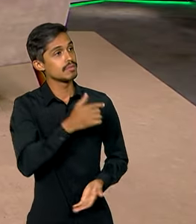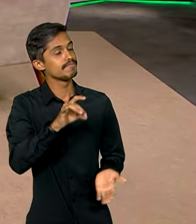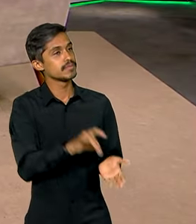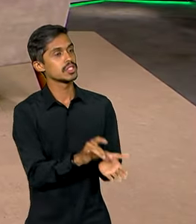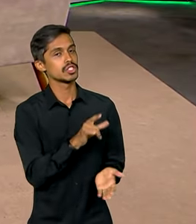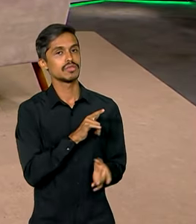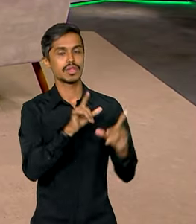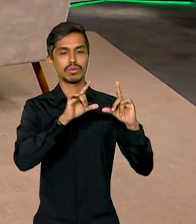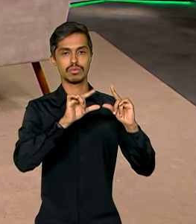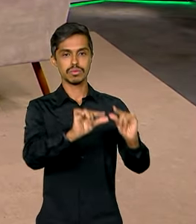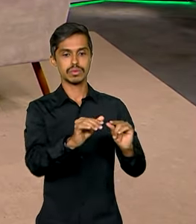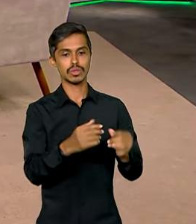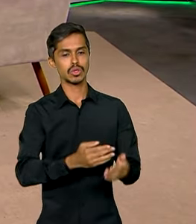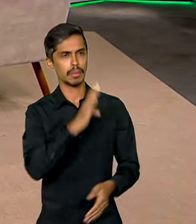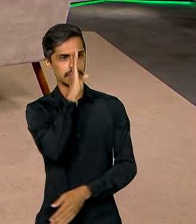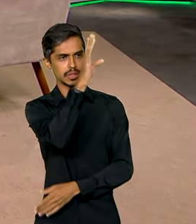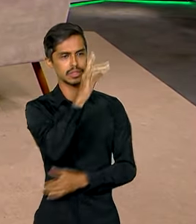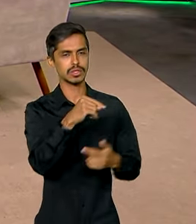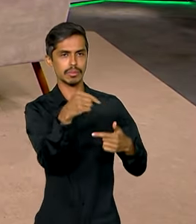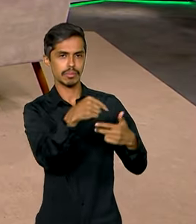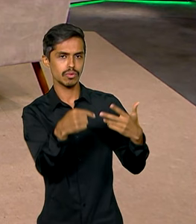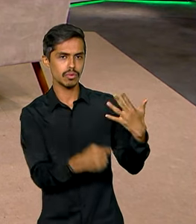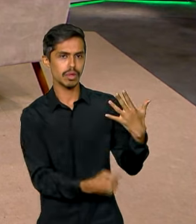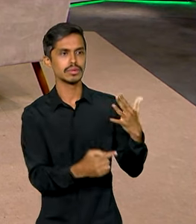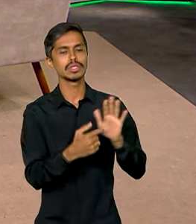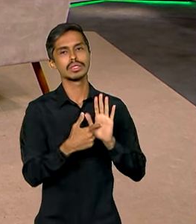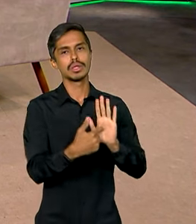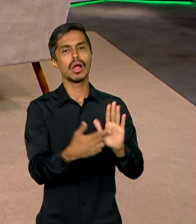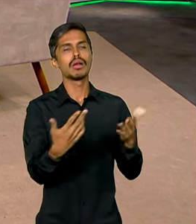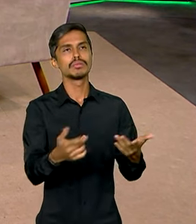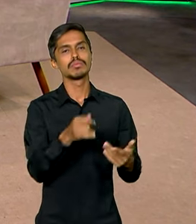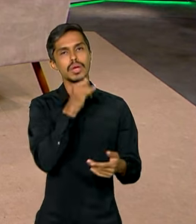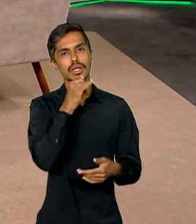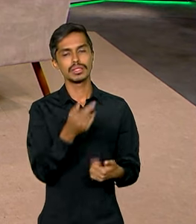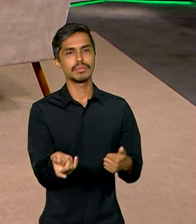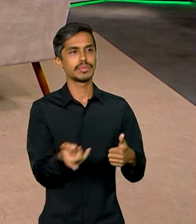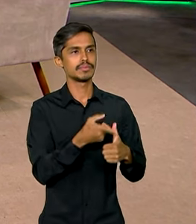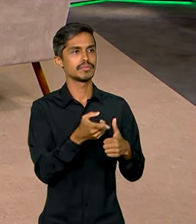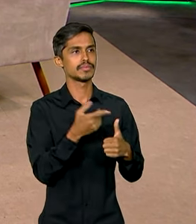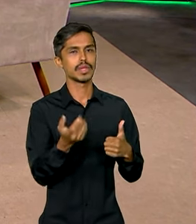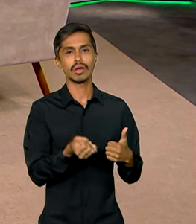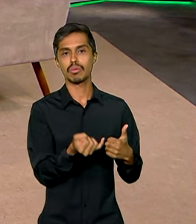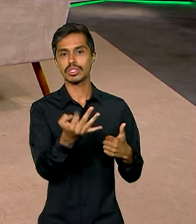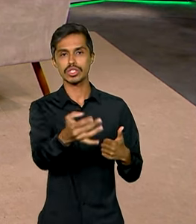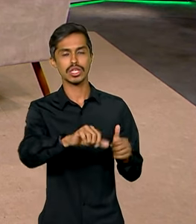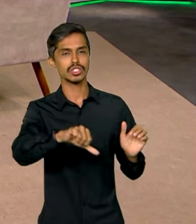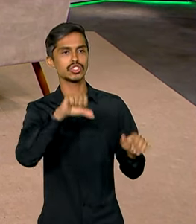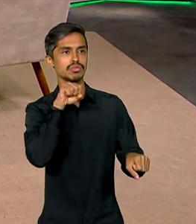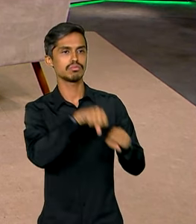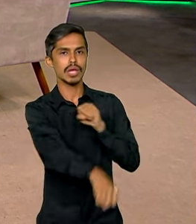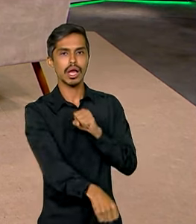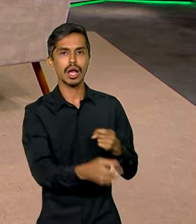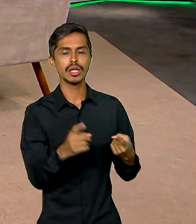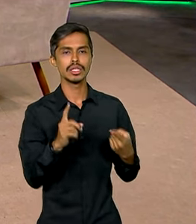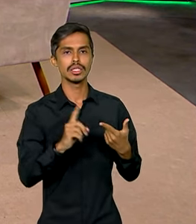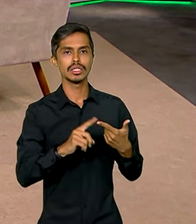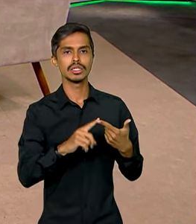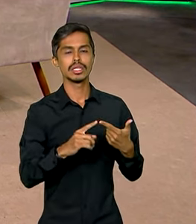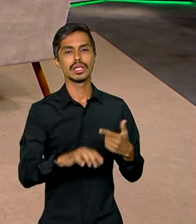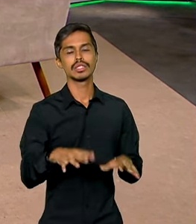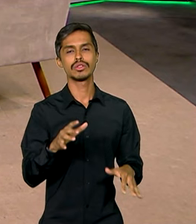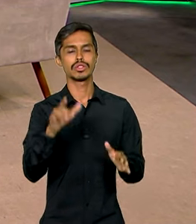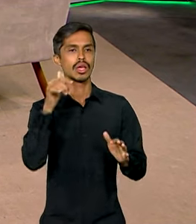redução nos principais indicadores. Então, tivemos redução do número de homicídios, de